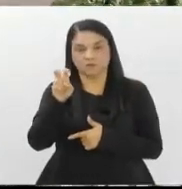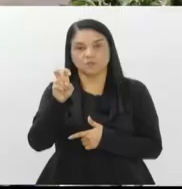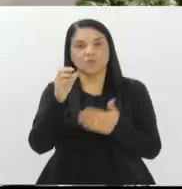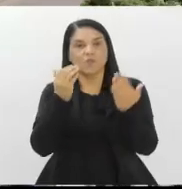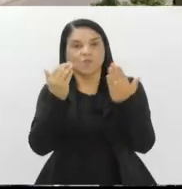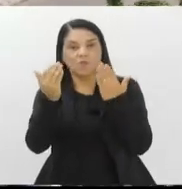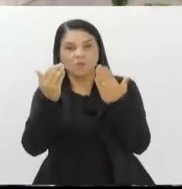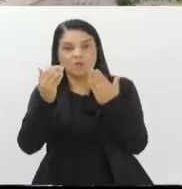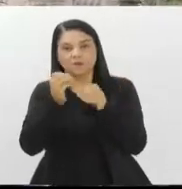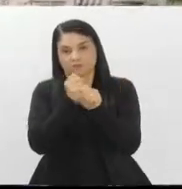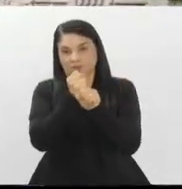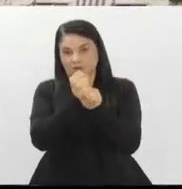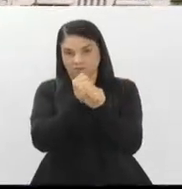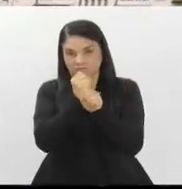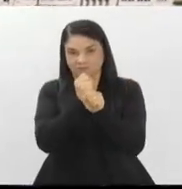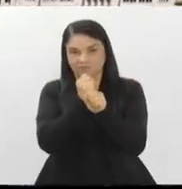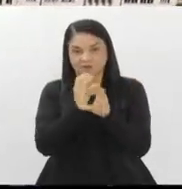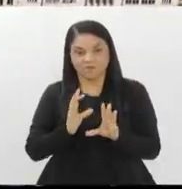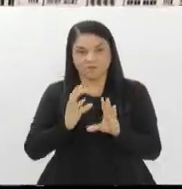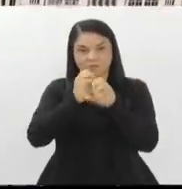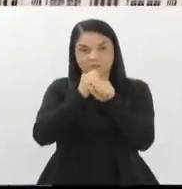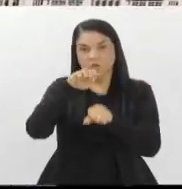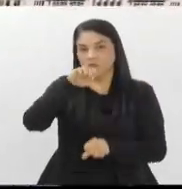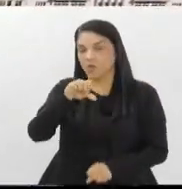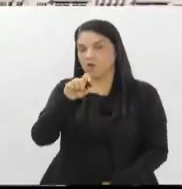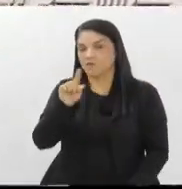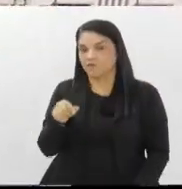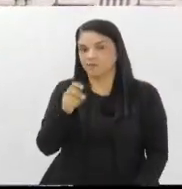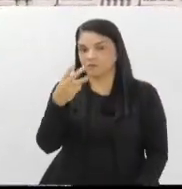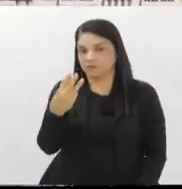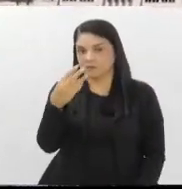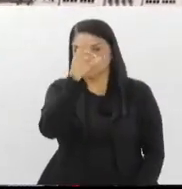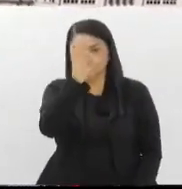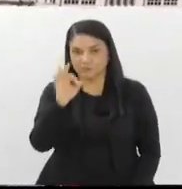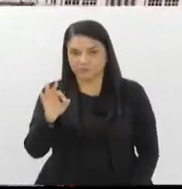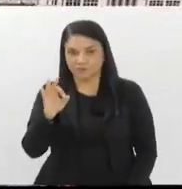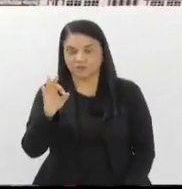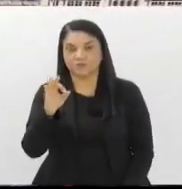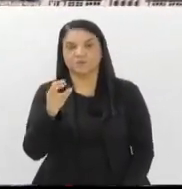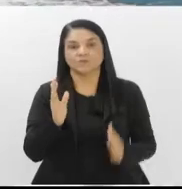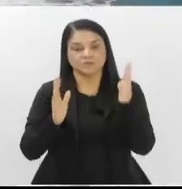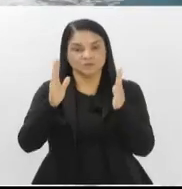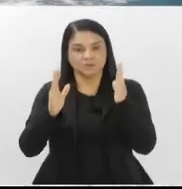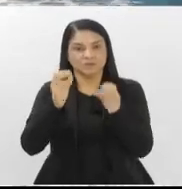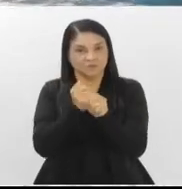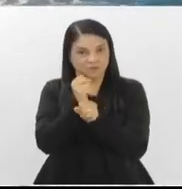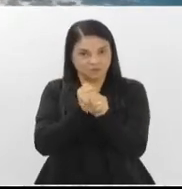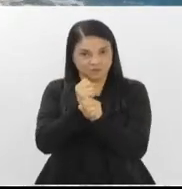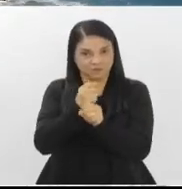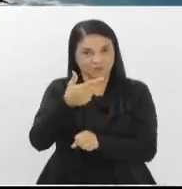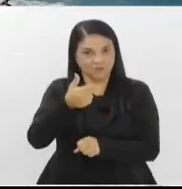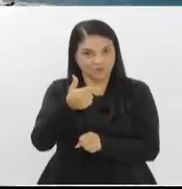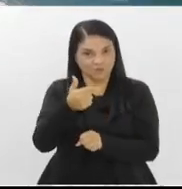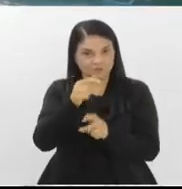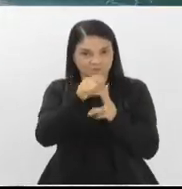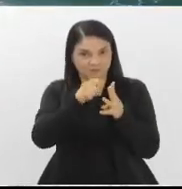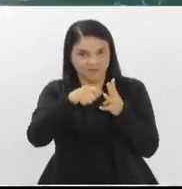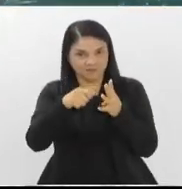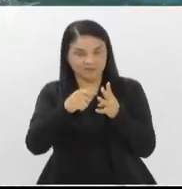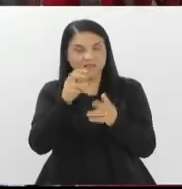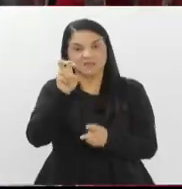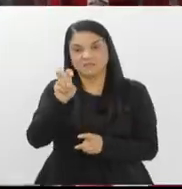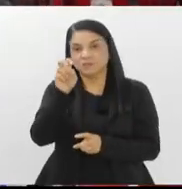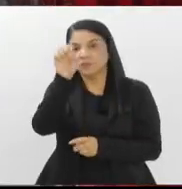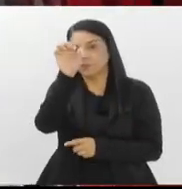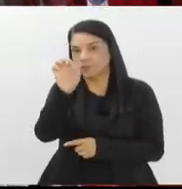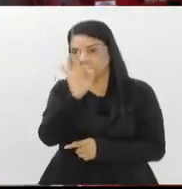interanual, acumulando uma alta de 9,3% nos últimos 12 meses e de 5%, se comparado a